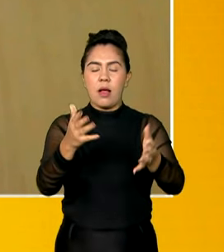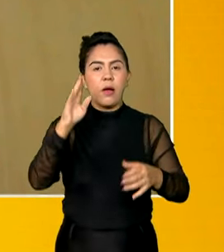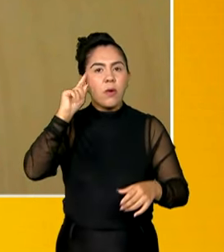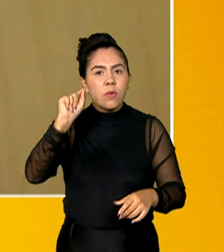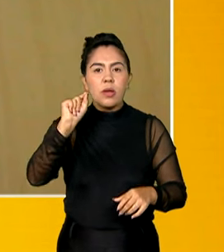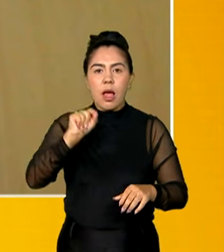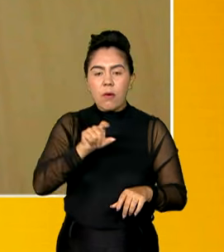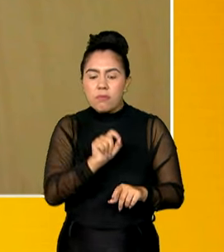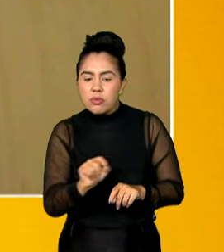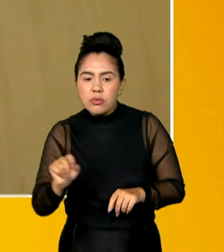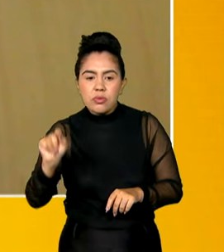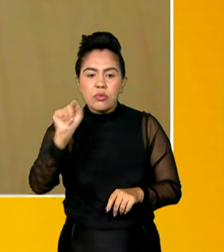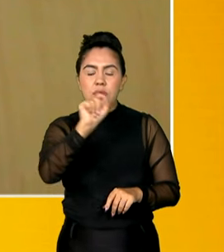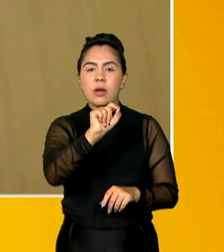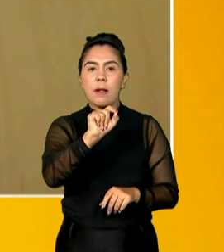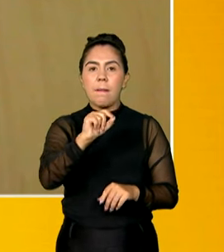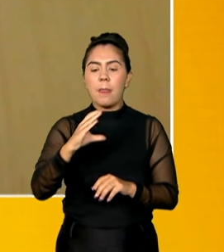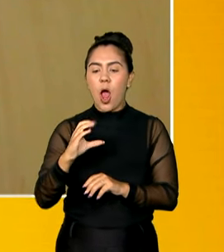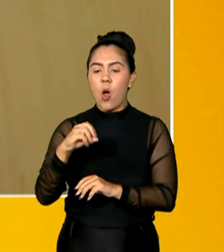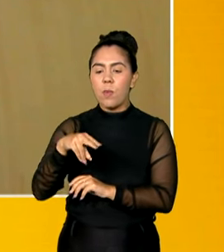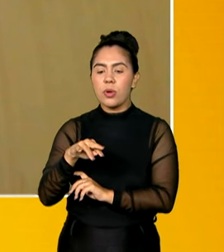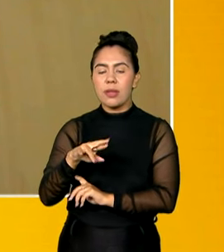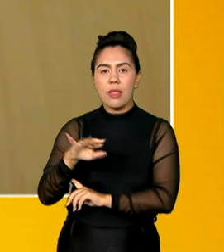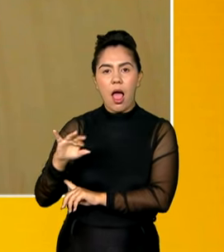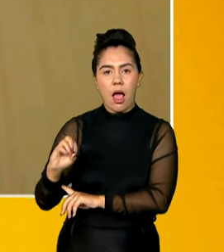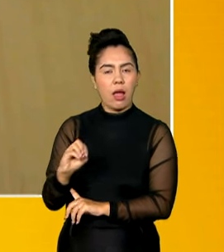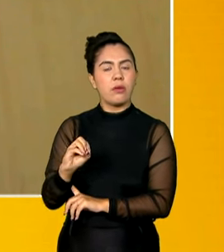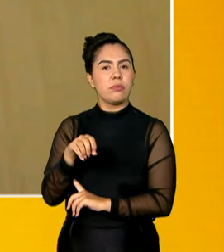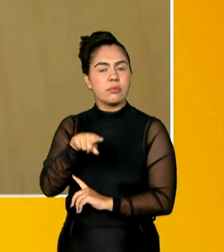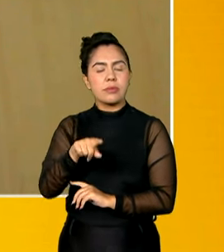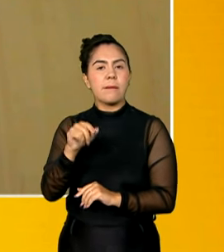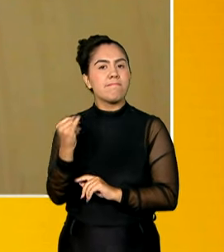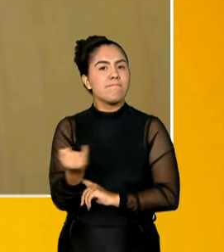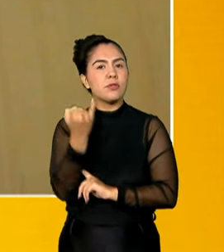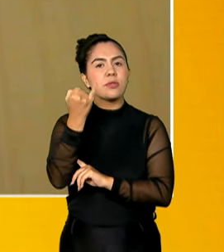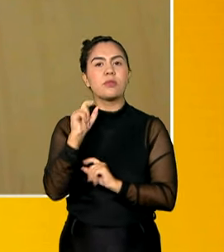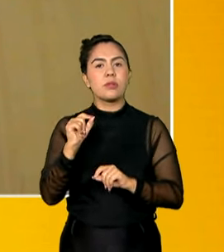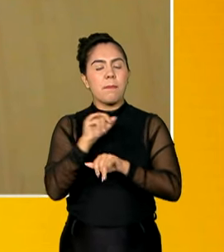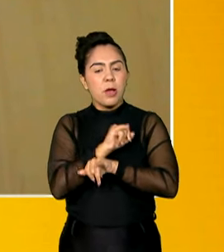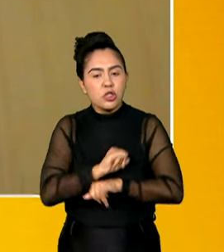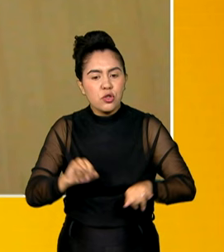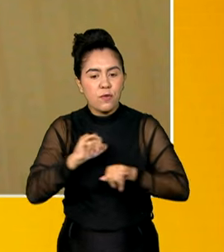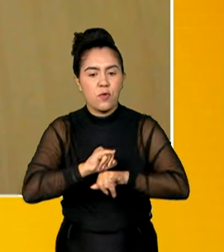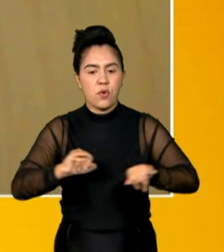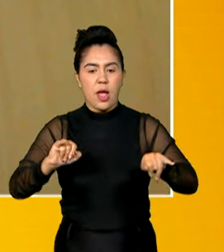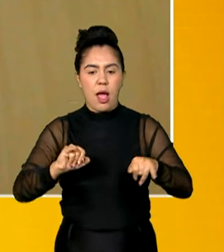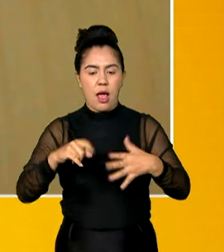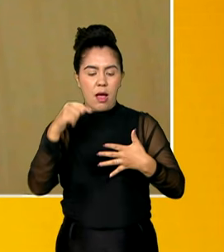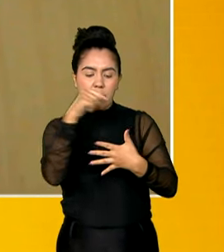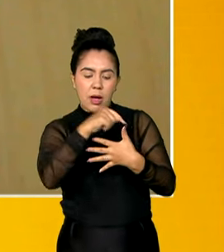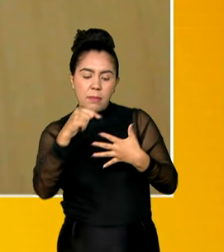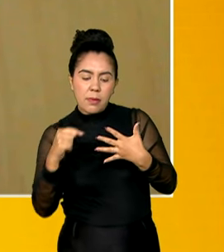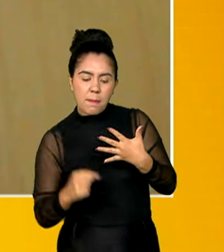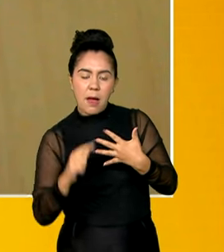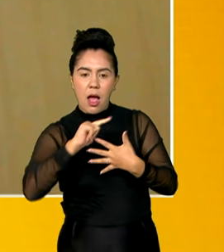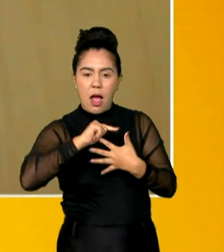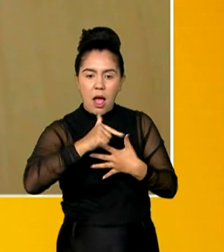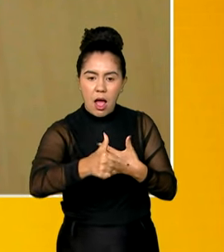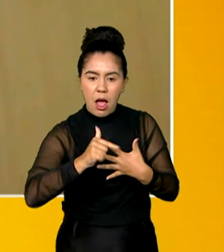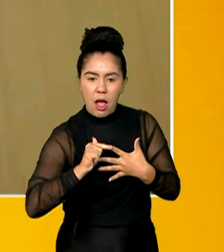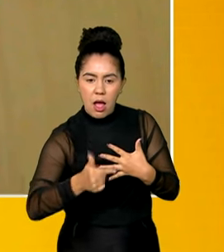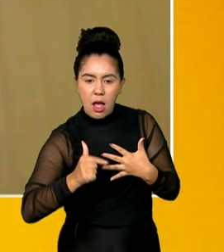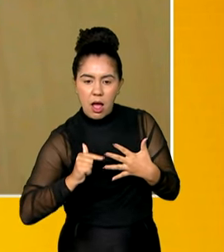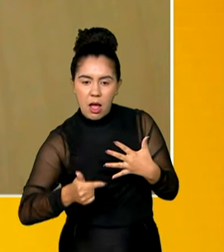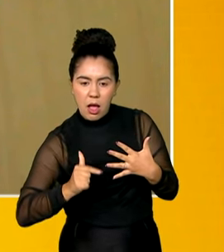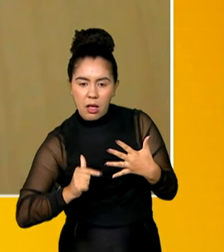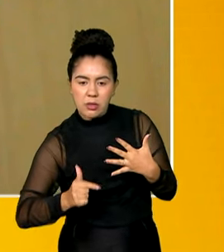que são um instrumento extremamente importante para a divulgação das ações desenvolvidas,